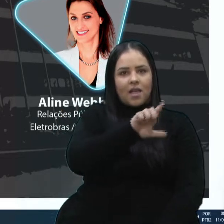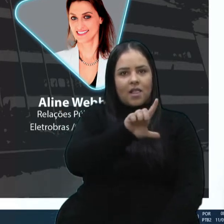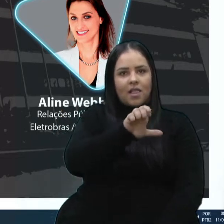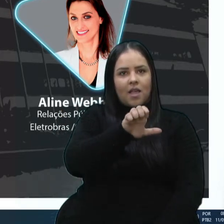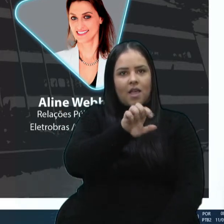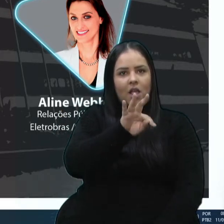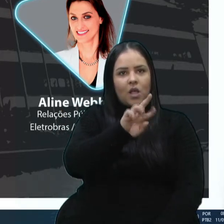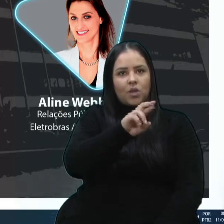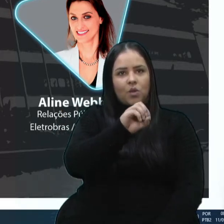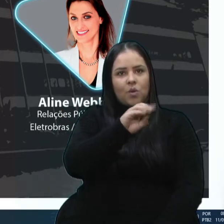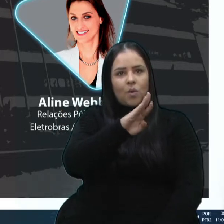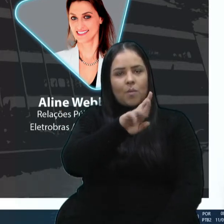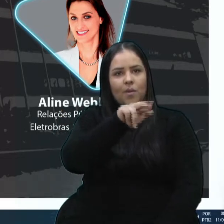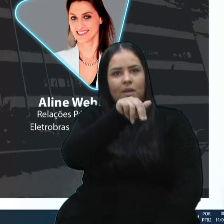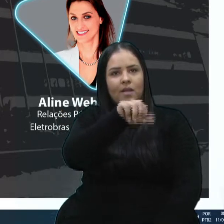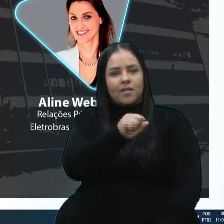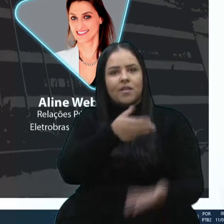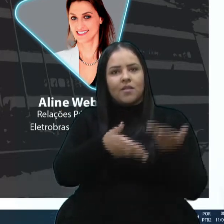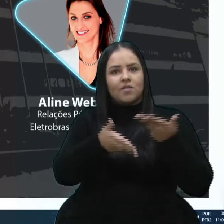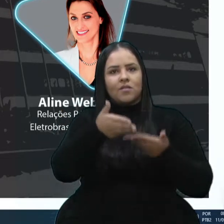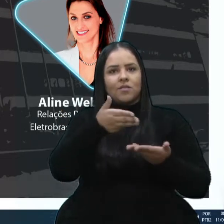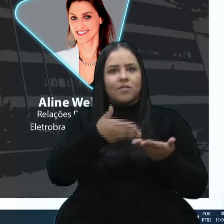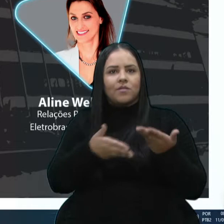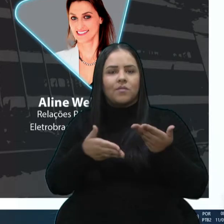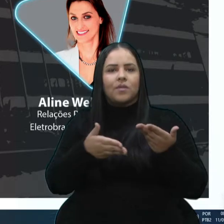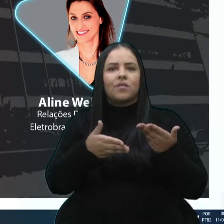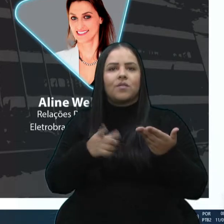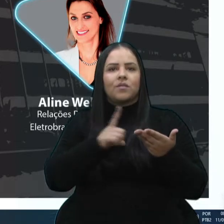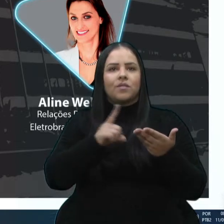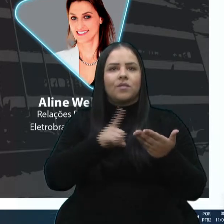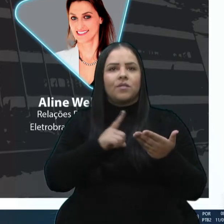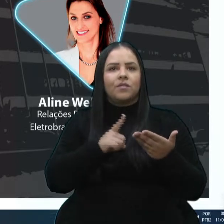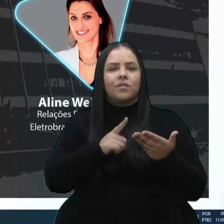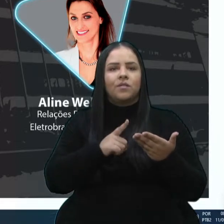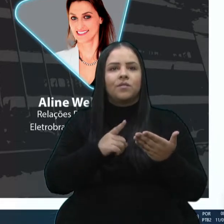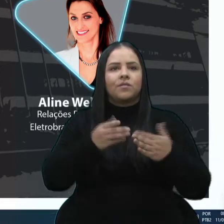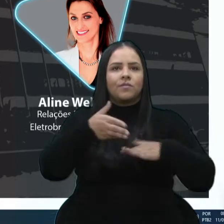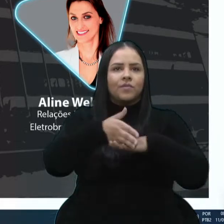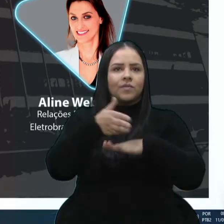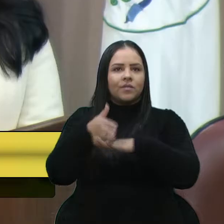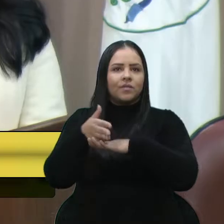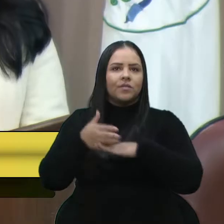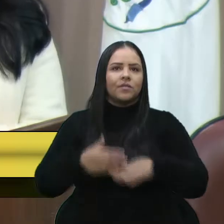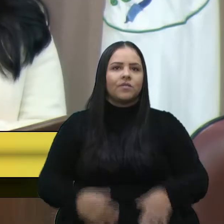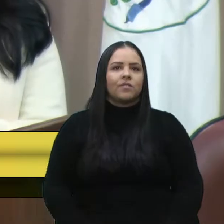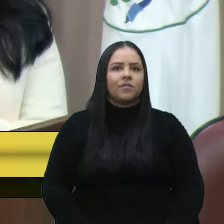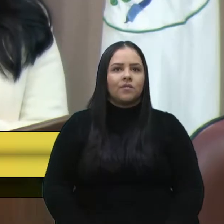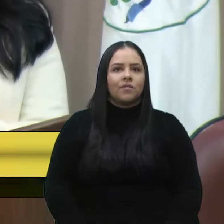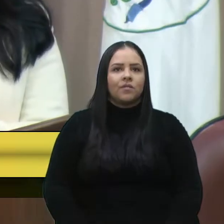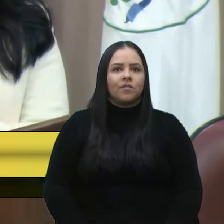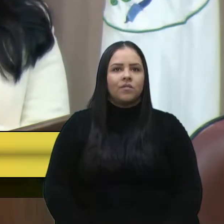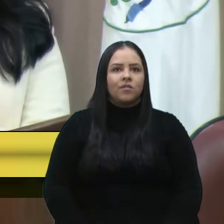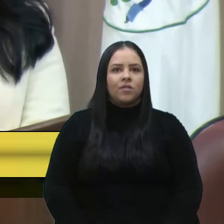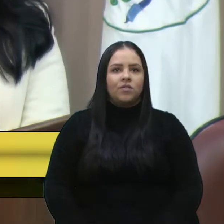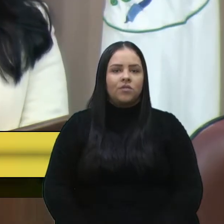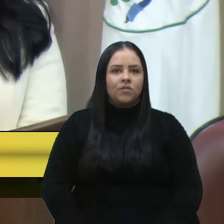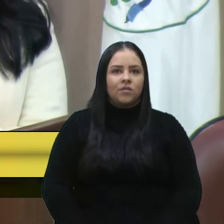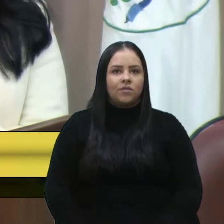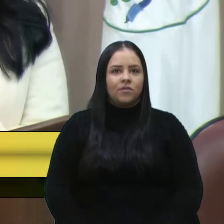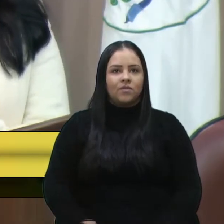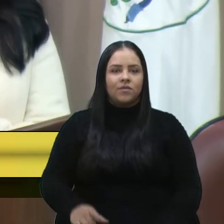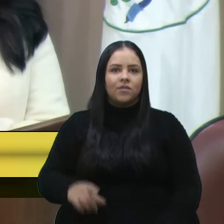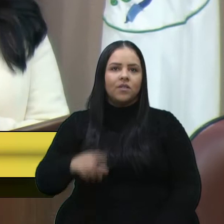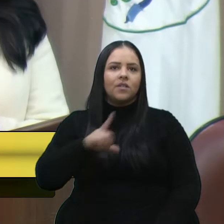vai falar, engajamento e comunicação em meio a crises, que nós vamos ouvir também e aprender um pouco mais. Para quem quiser acompanhar a semana da